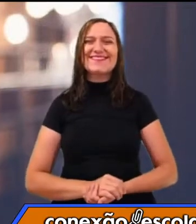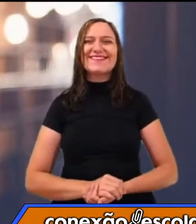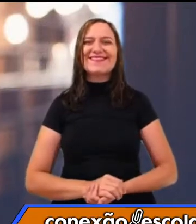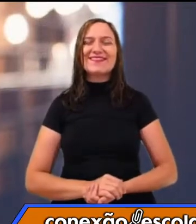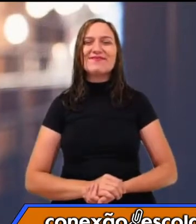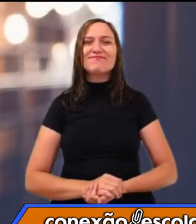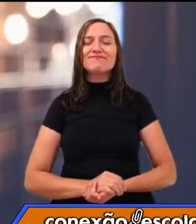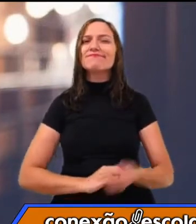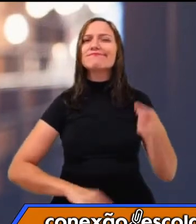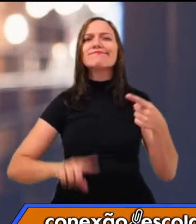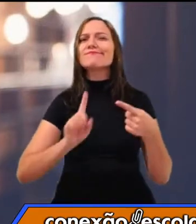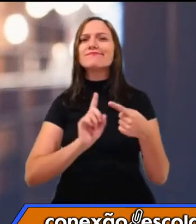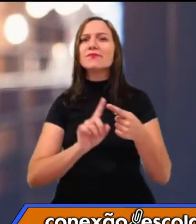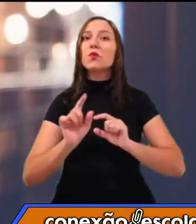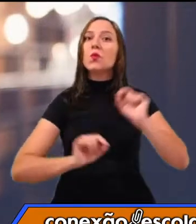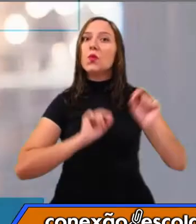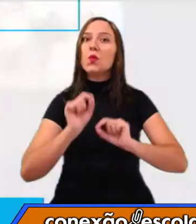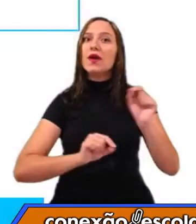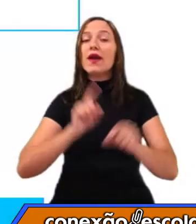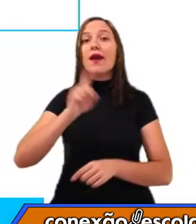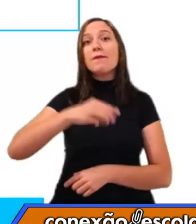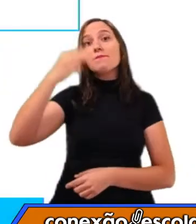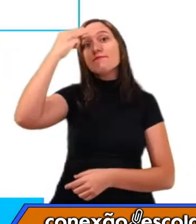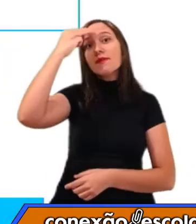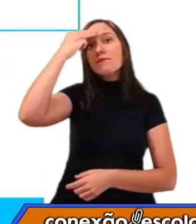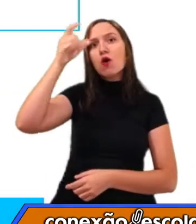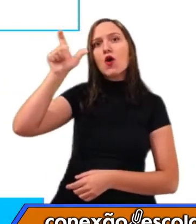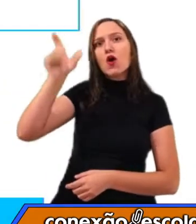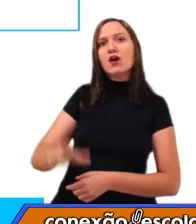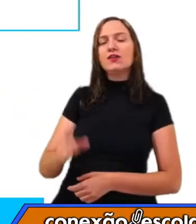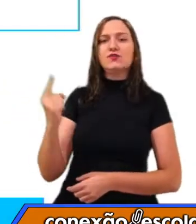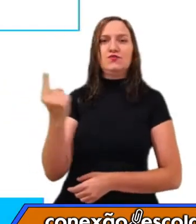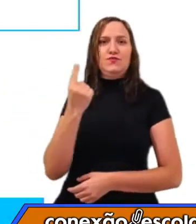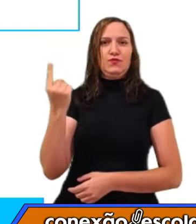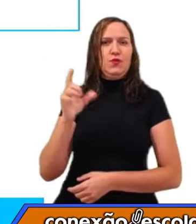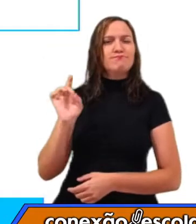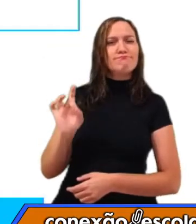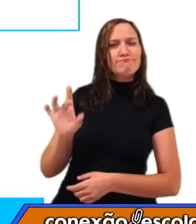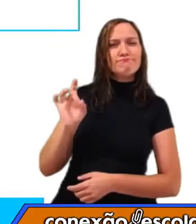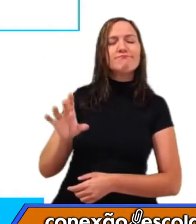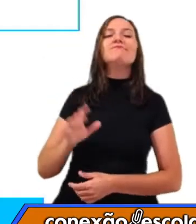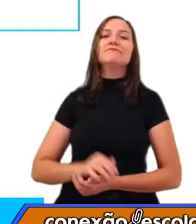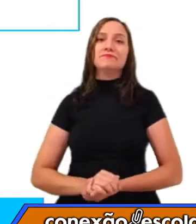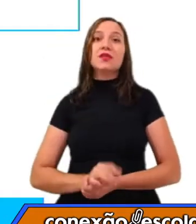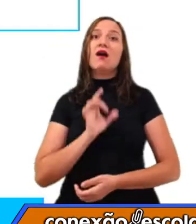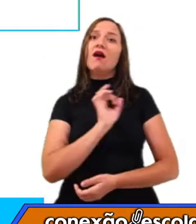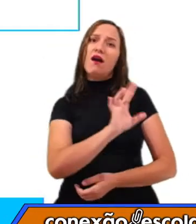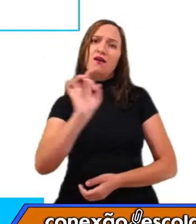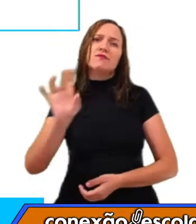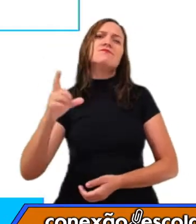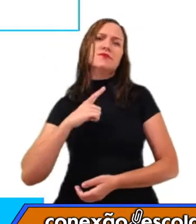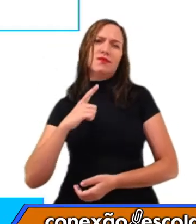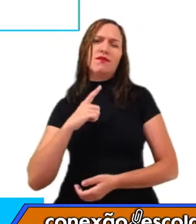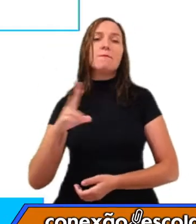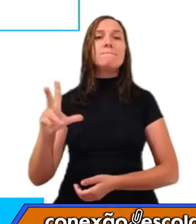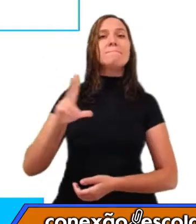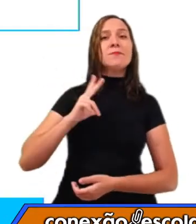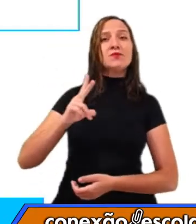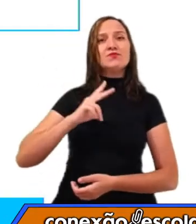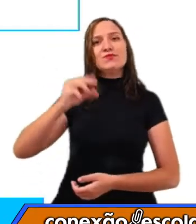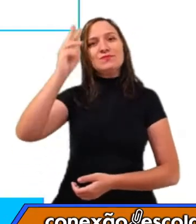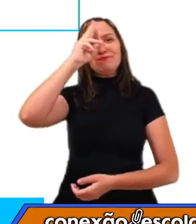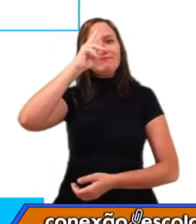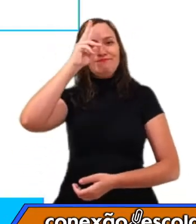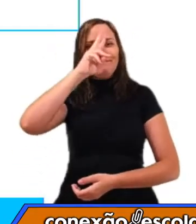Primeiro, vamos começar com a memória individual, né? Cada um de nós temos uma memória, né? Cada